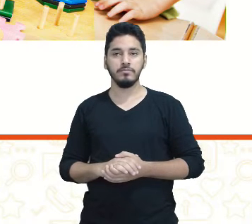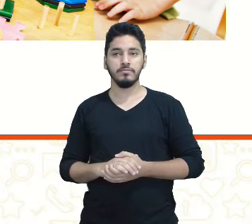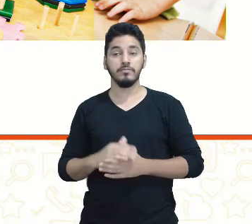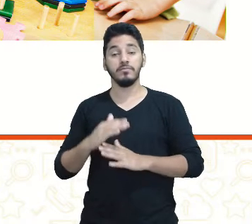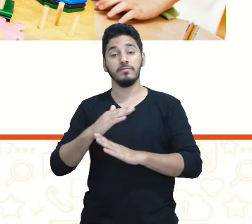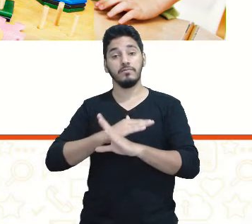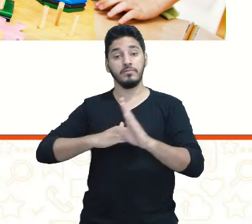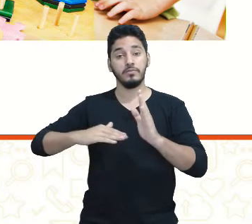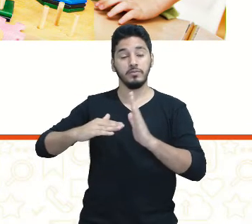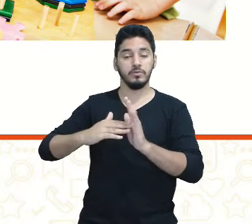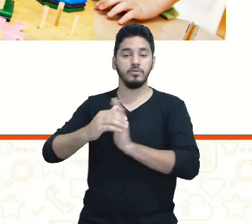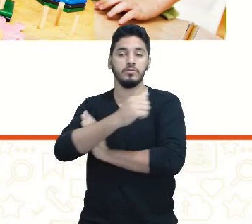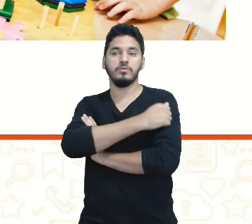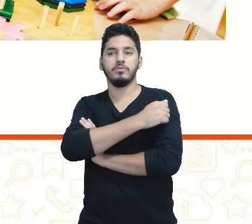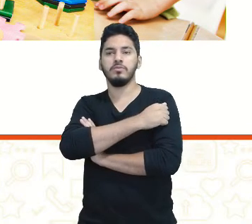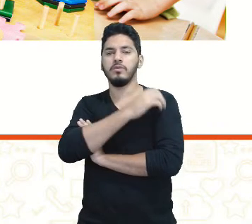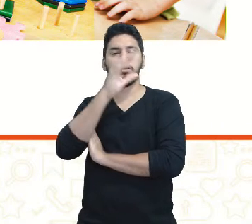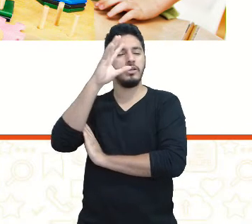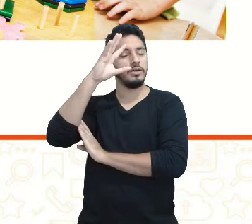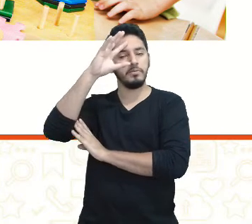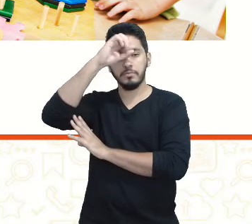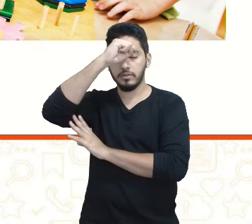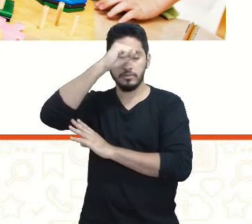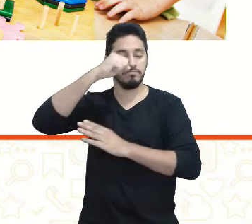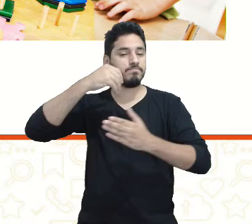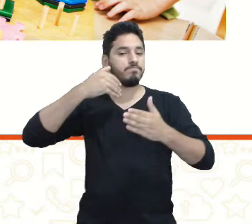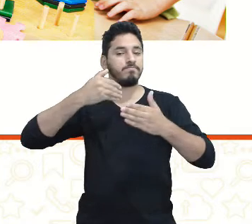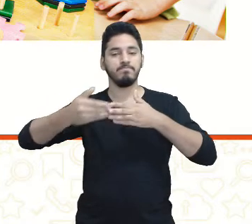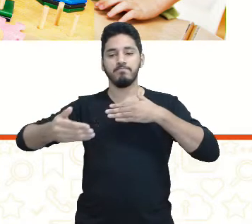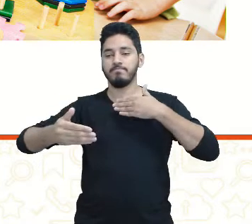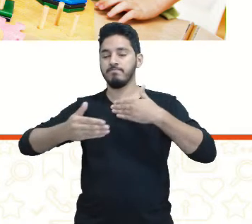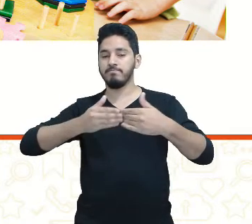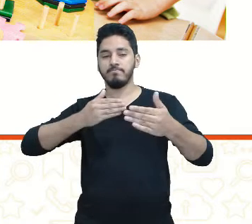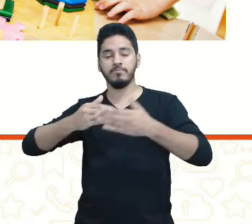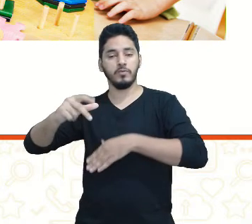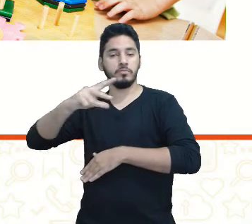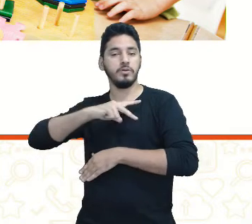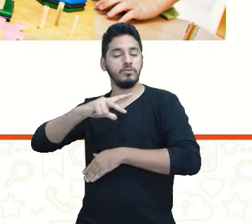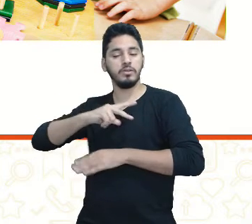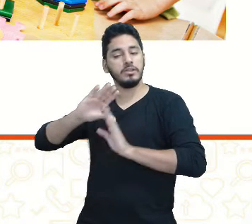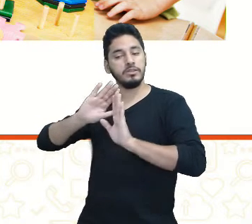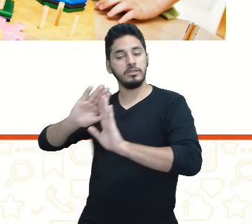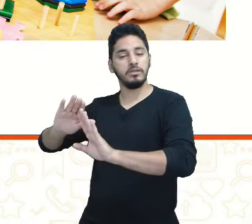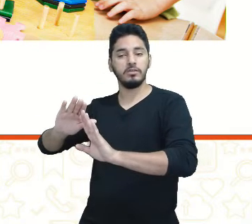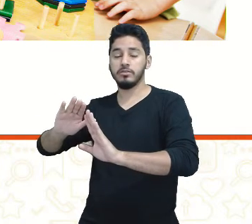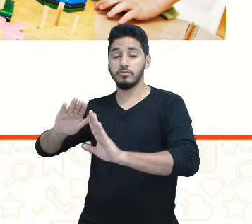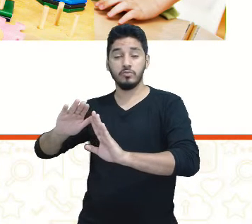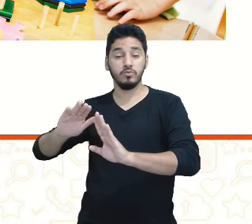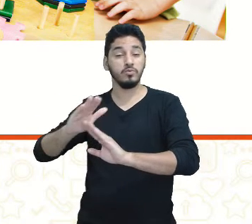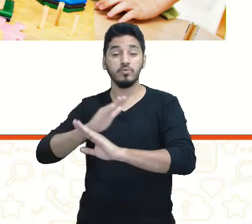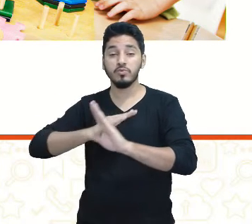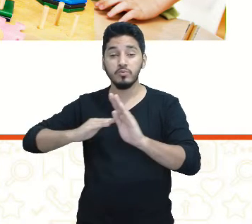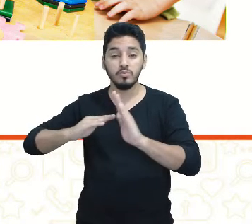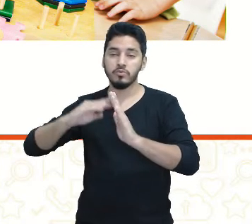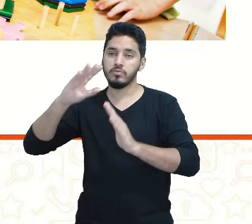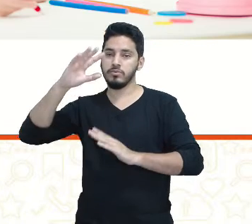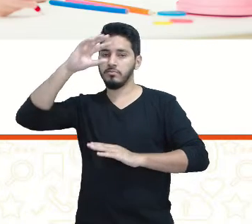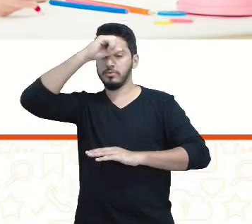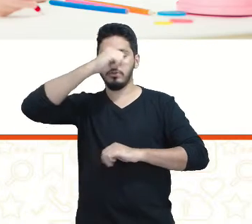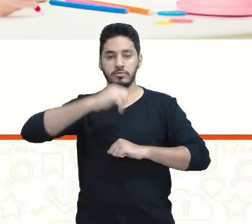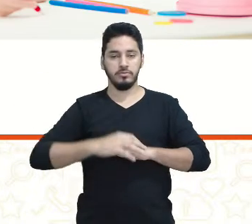Todo estudante aprende, independente das suas particularidades, todo ele aprende.